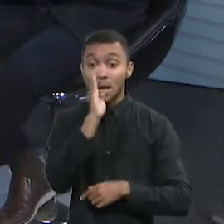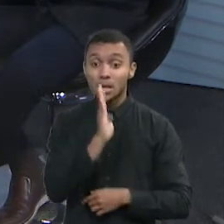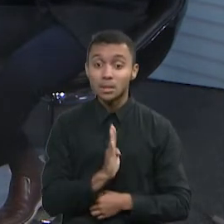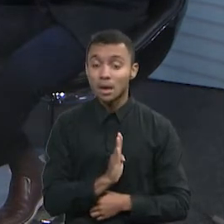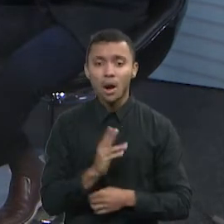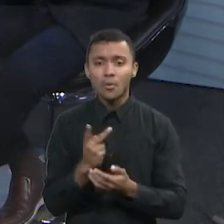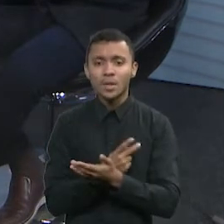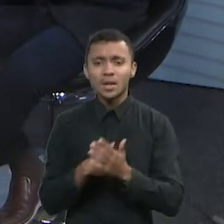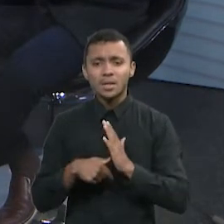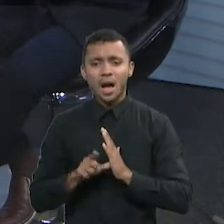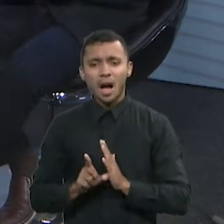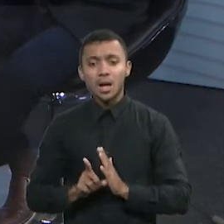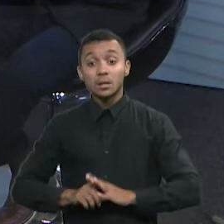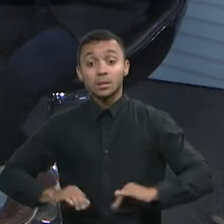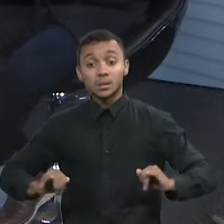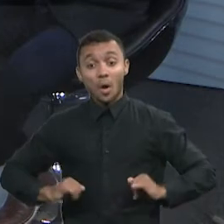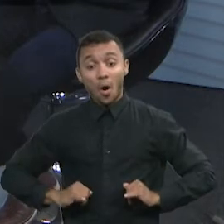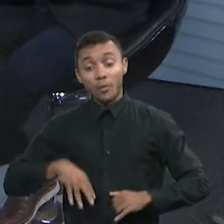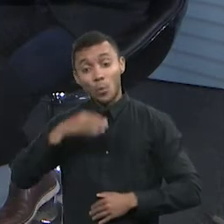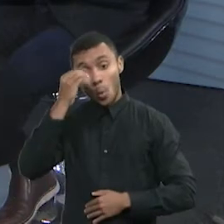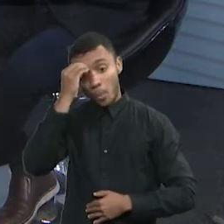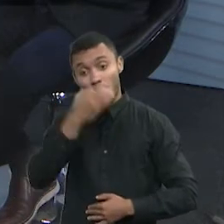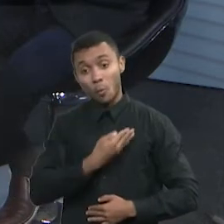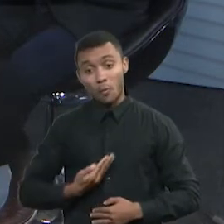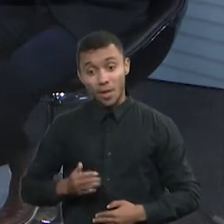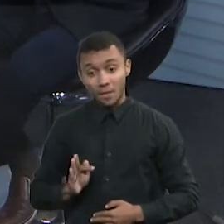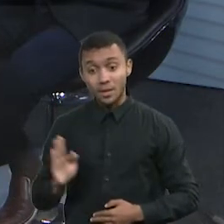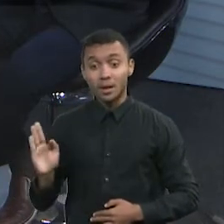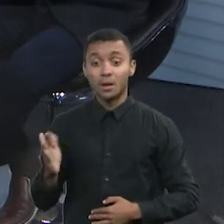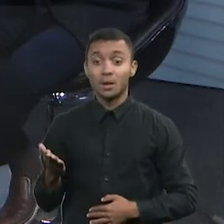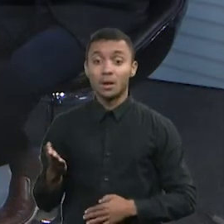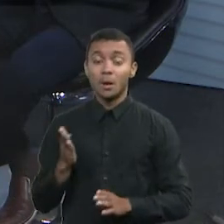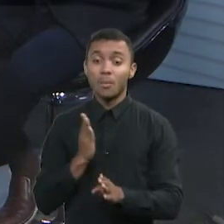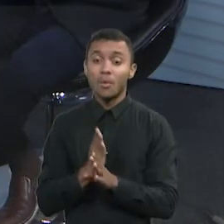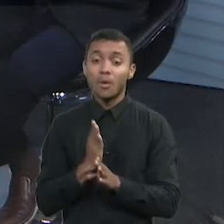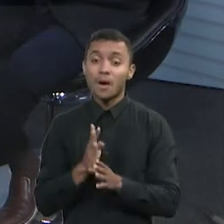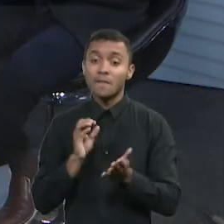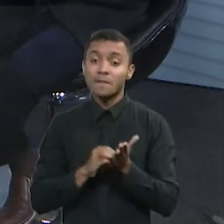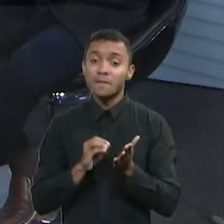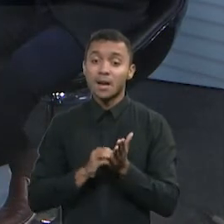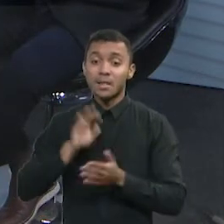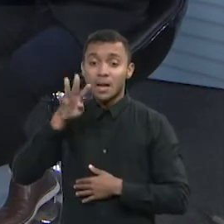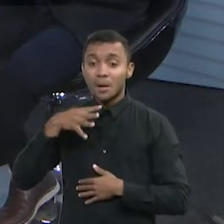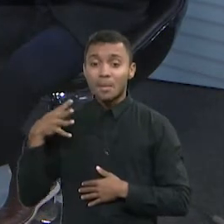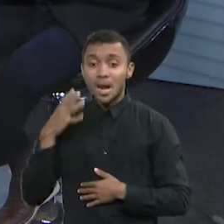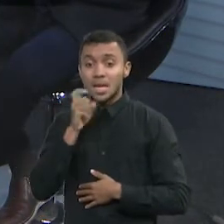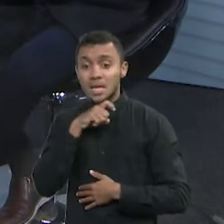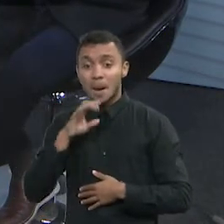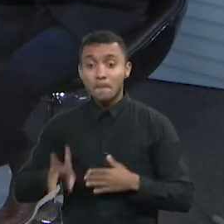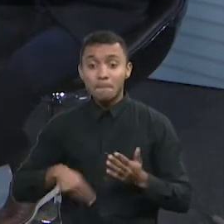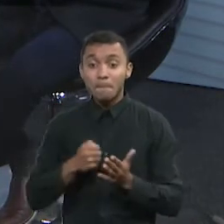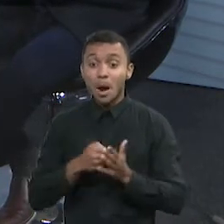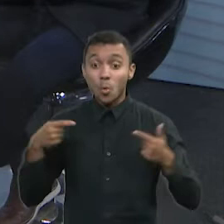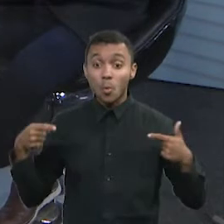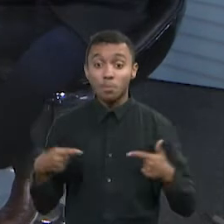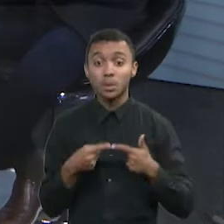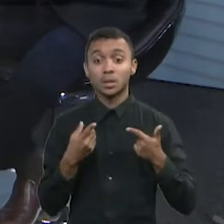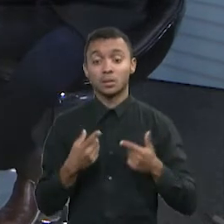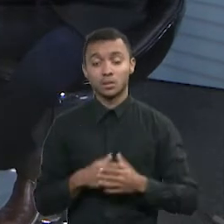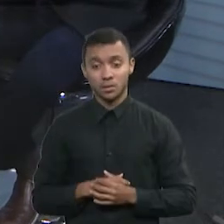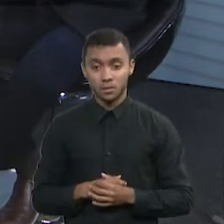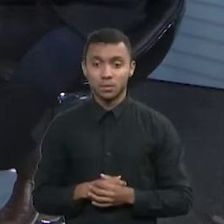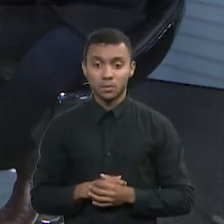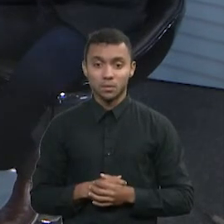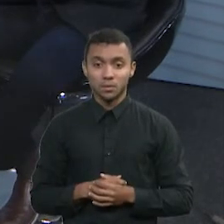judiado pelo governo federal, porque não possui uma política tributária condizente com a realidade... E o Congresso não aprova, não aprova.